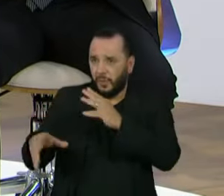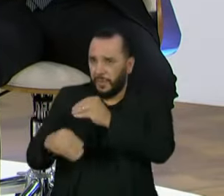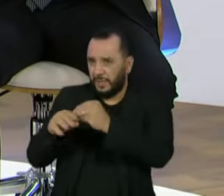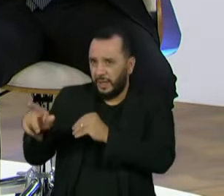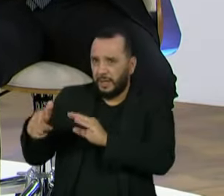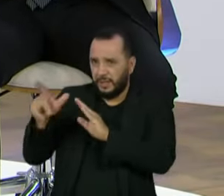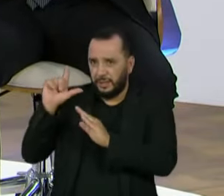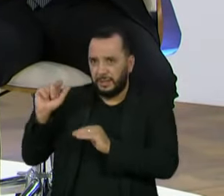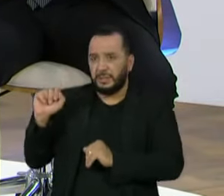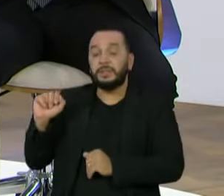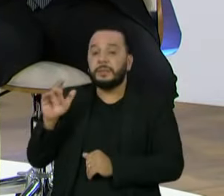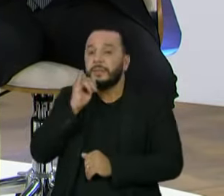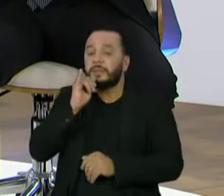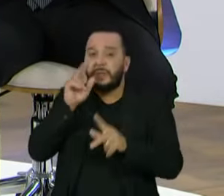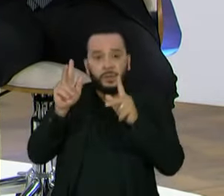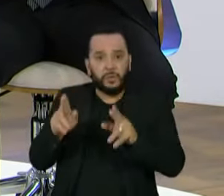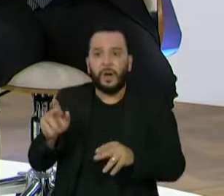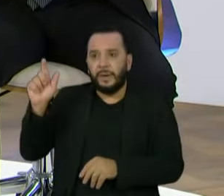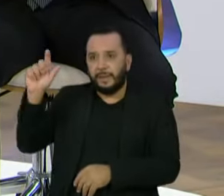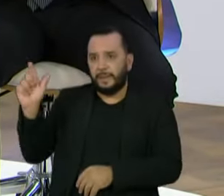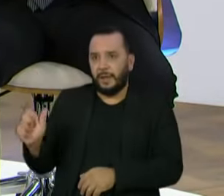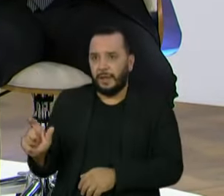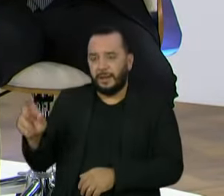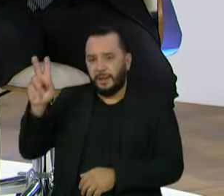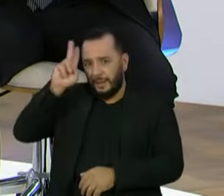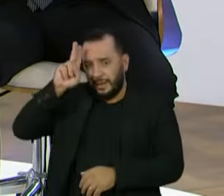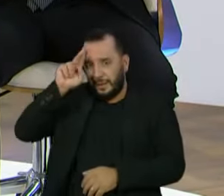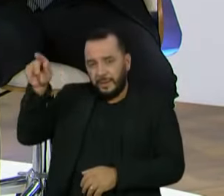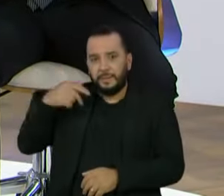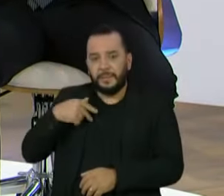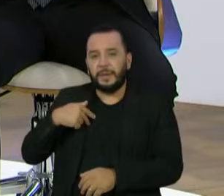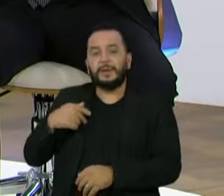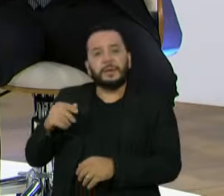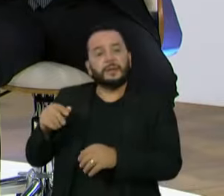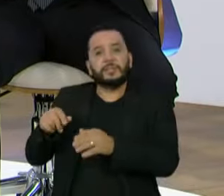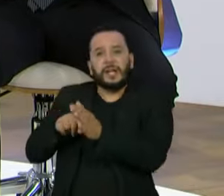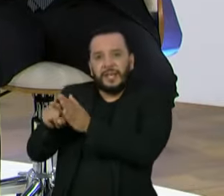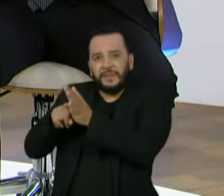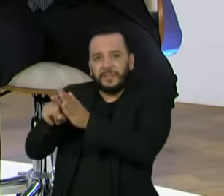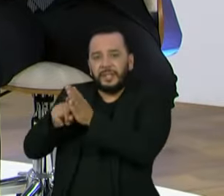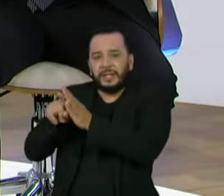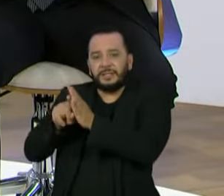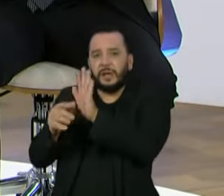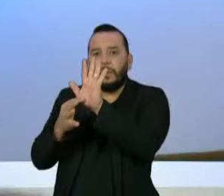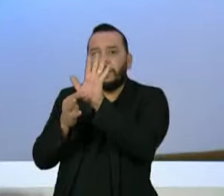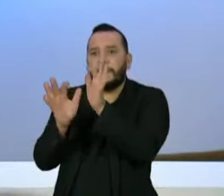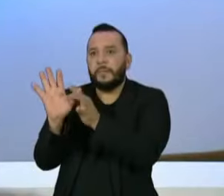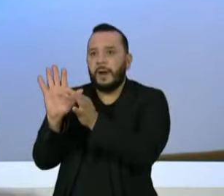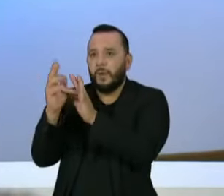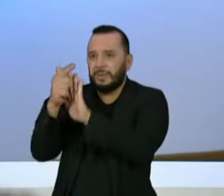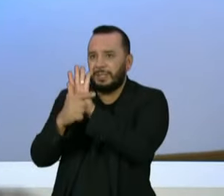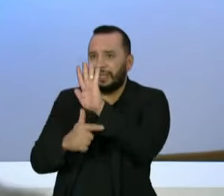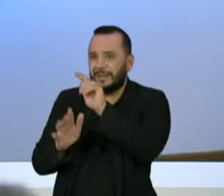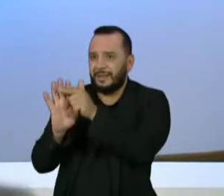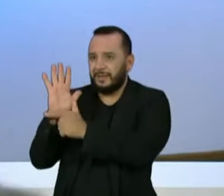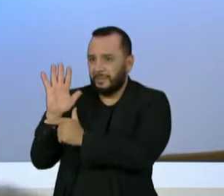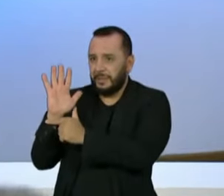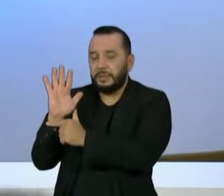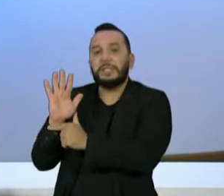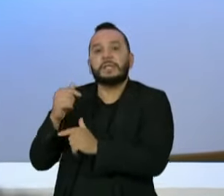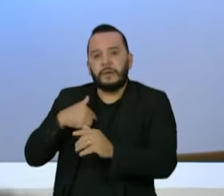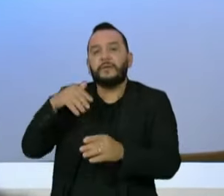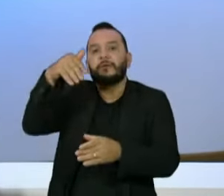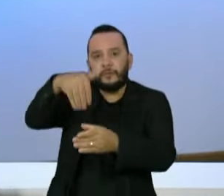A Itália, depois da Operação Mãos Limpas, elegeu um populista de direita e destruiu todo o aparato de combate à criminalidade. Nós estamos